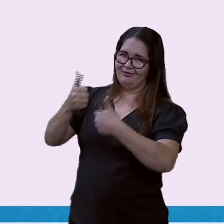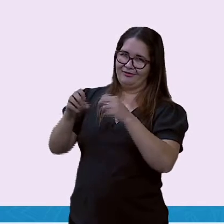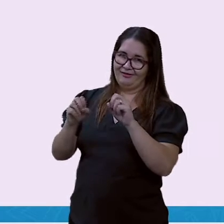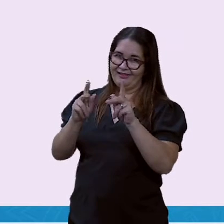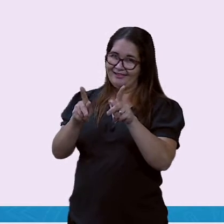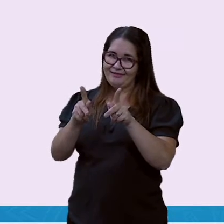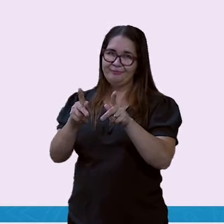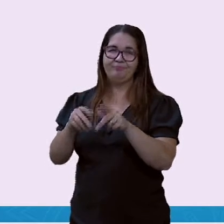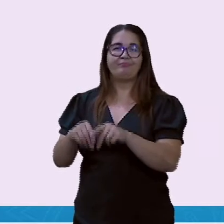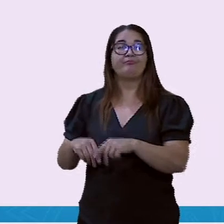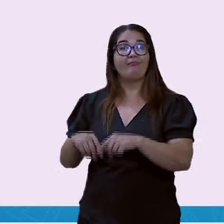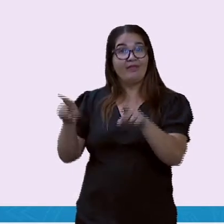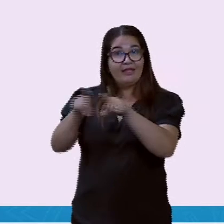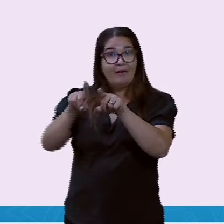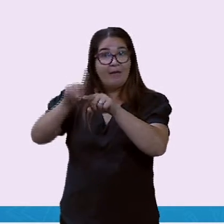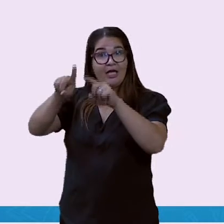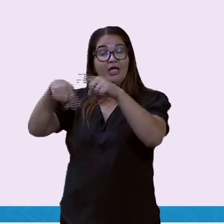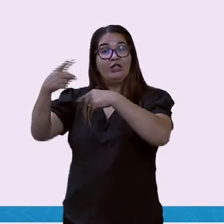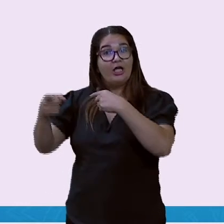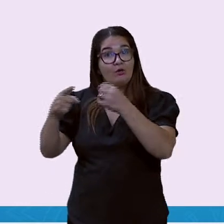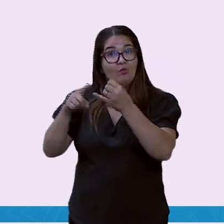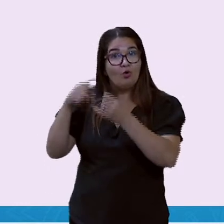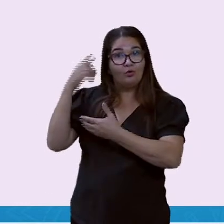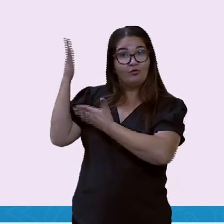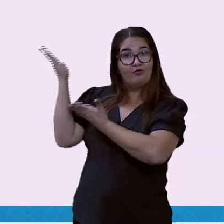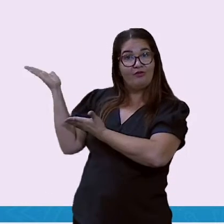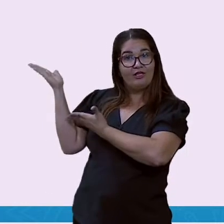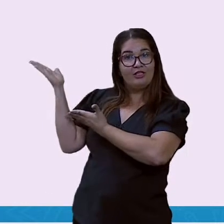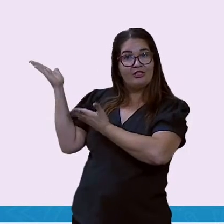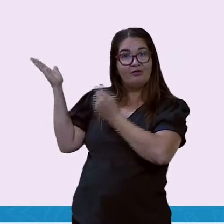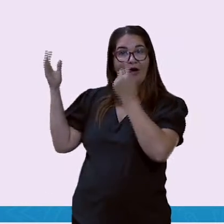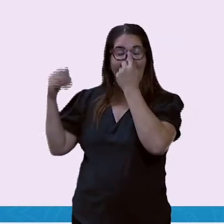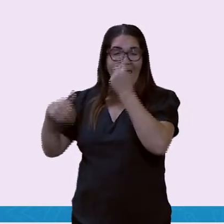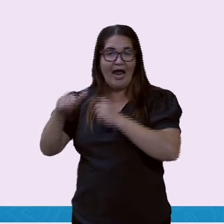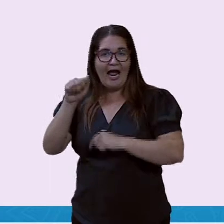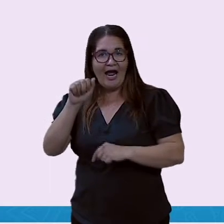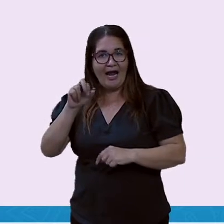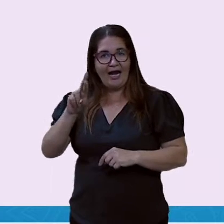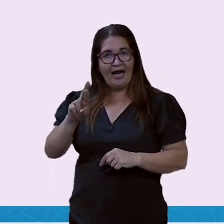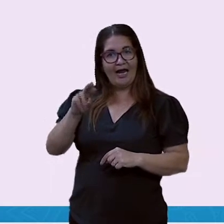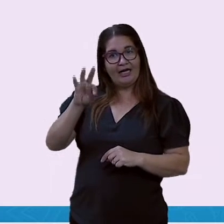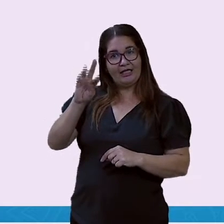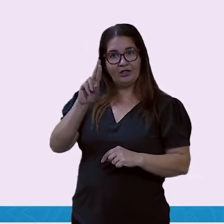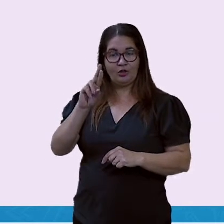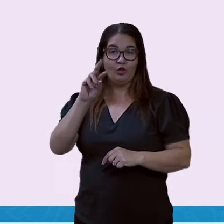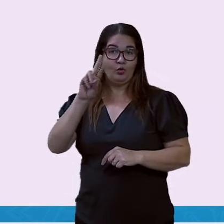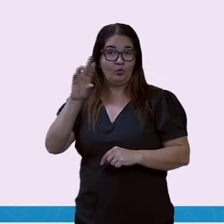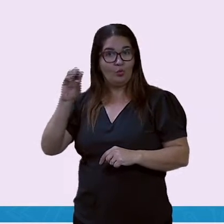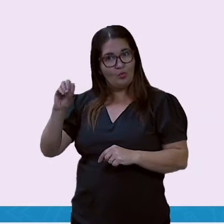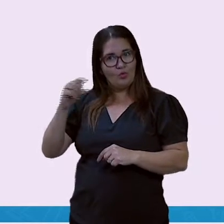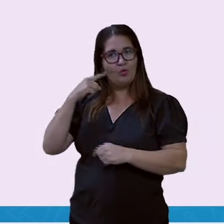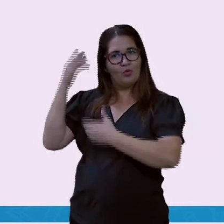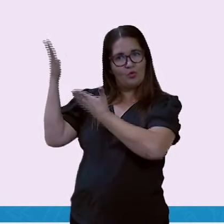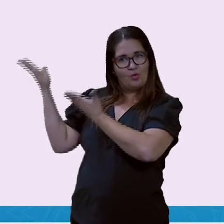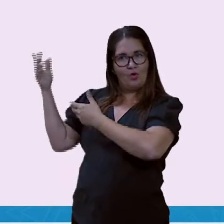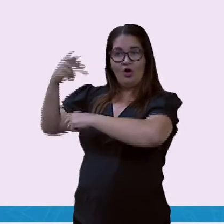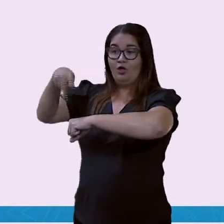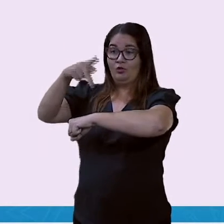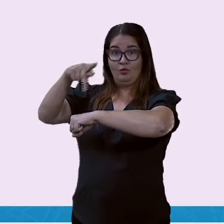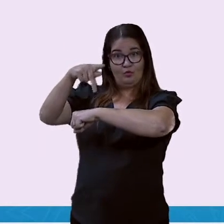Temos também Arturo Vidal, que é o cara da seleção